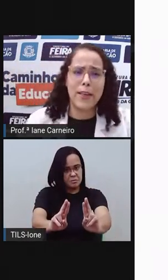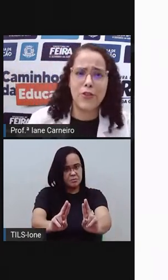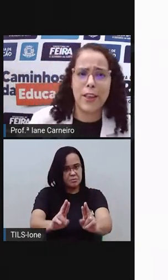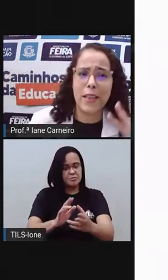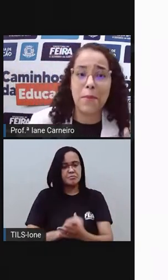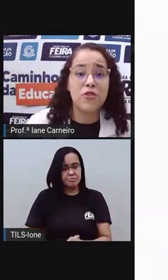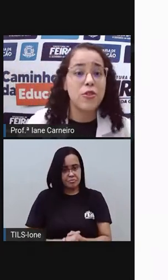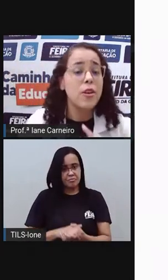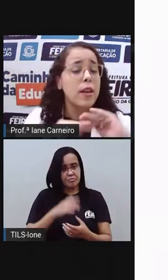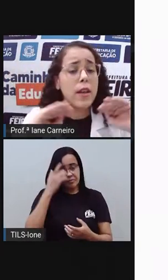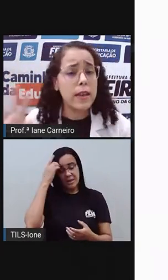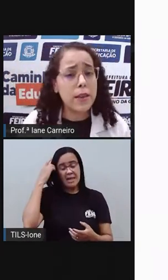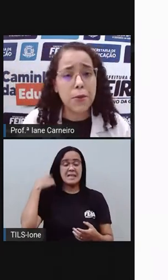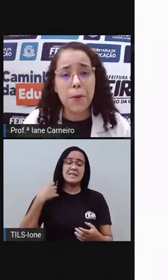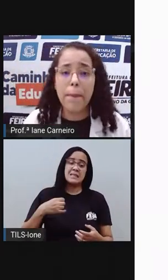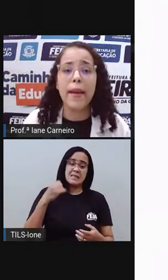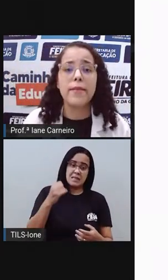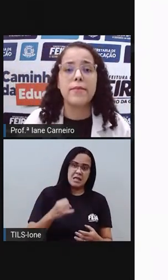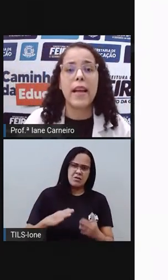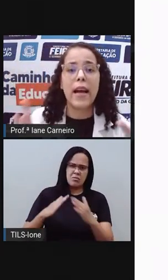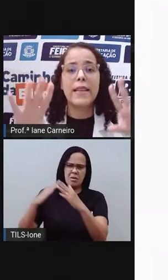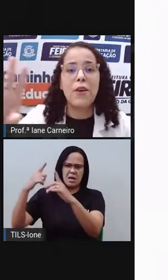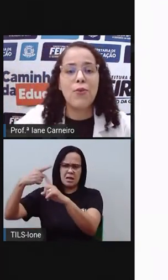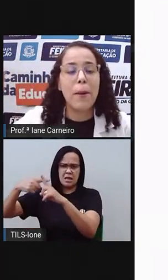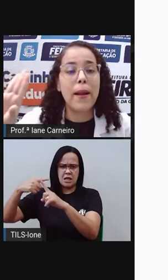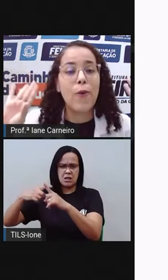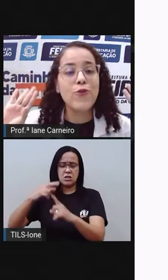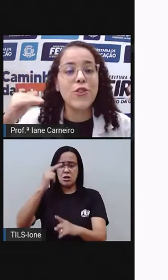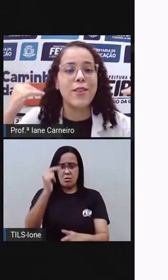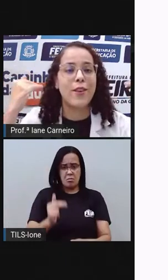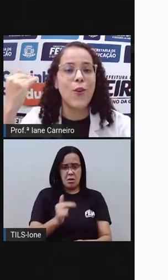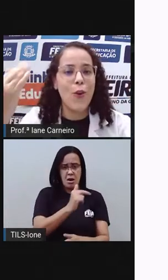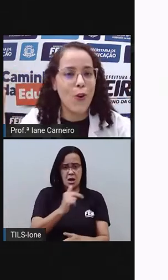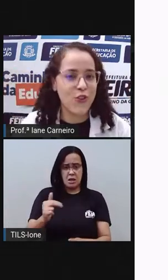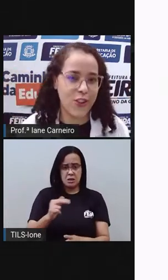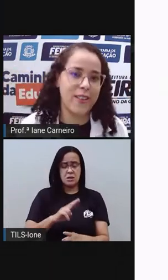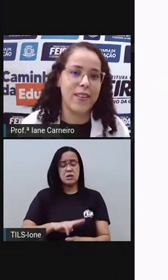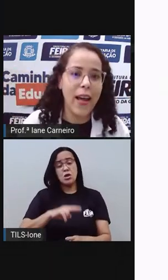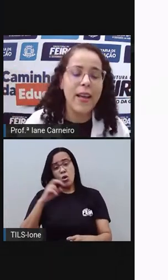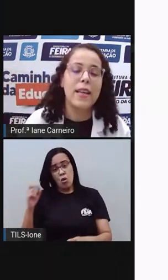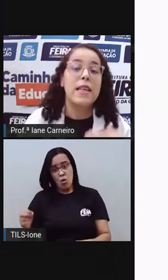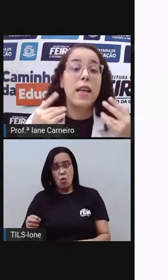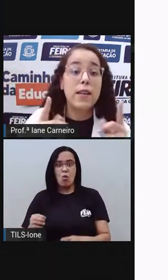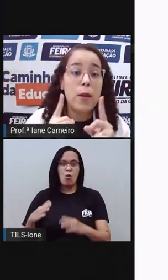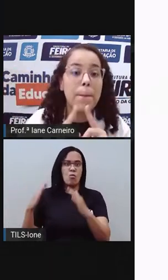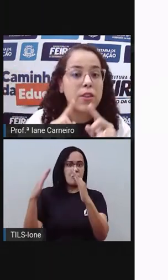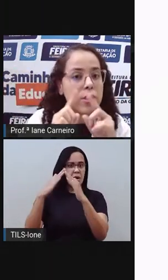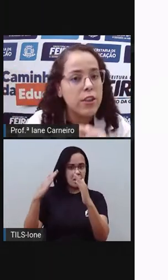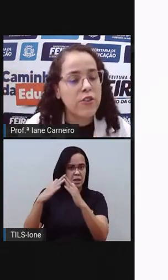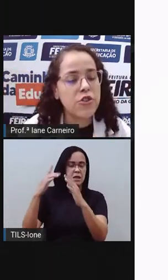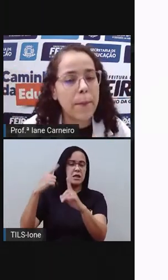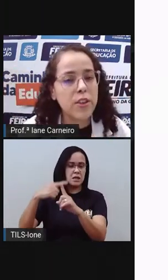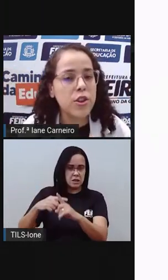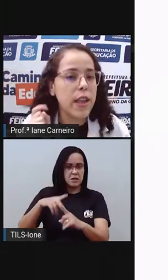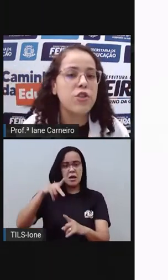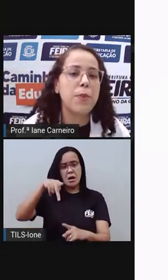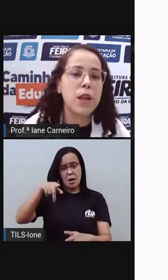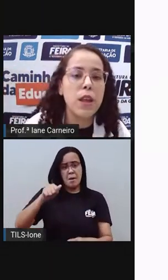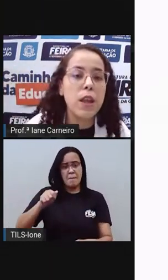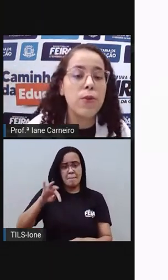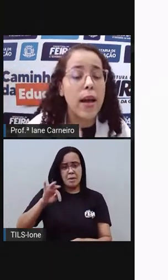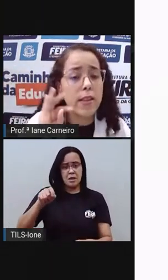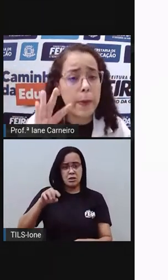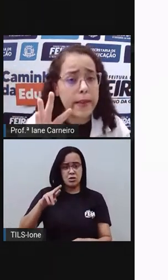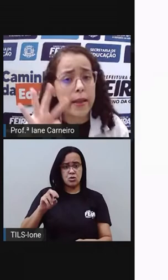outro vai pra igreja, que tem pastor, e tá tudo bem, né? Cada um vai pra onde gosta, né? E isso a gente aprende desde